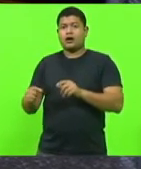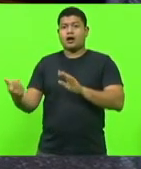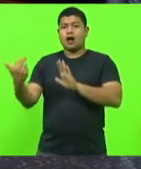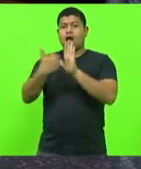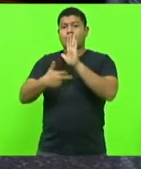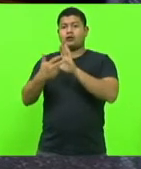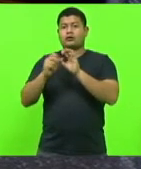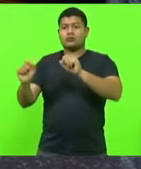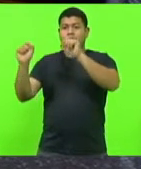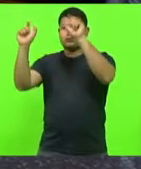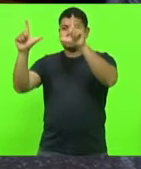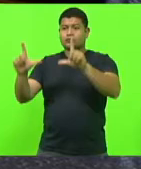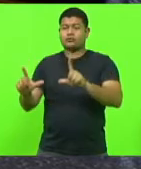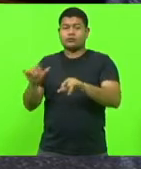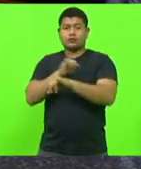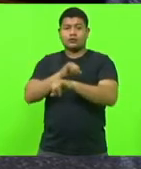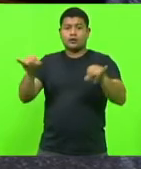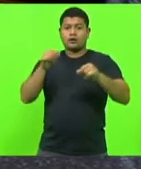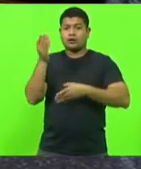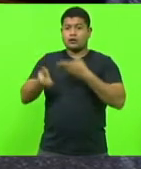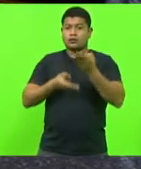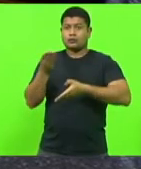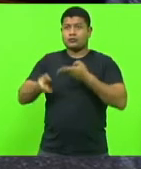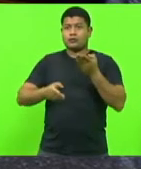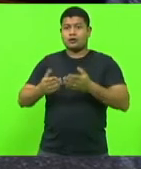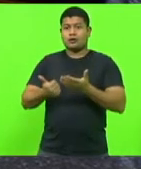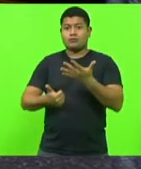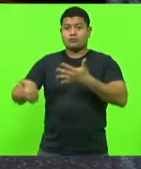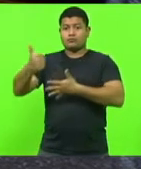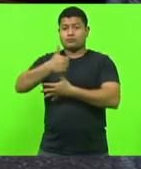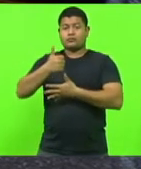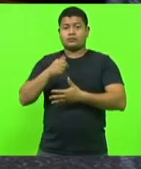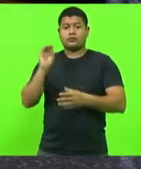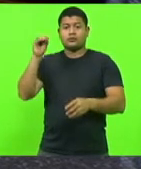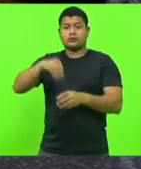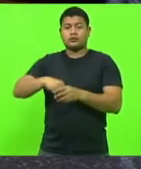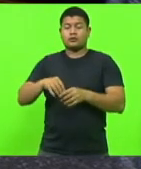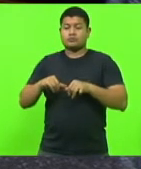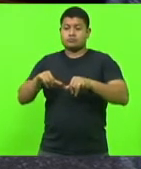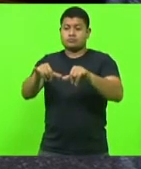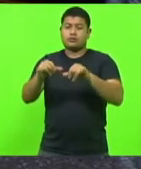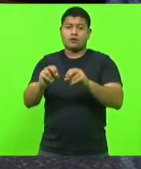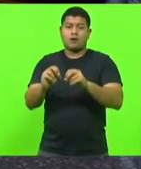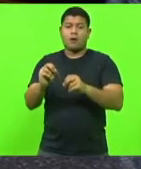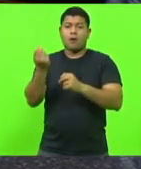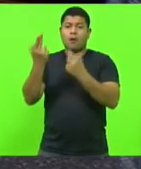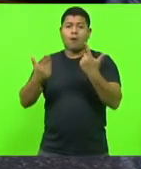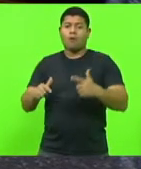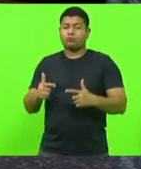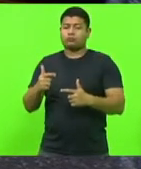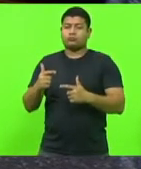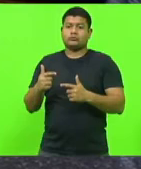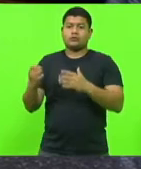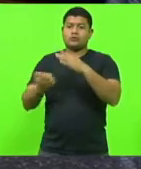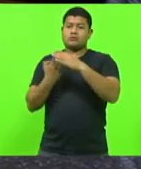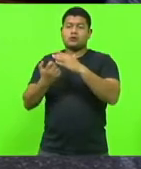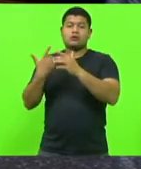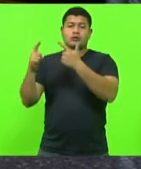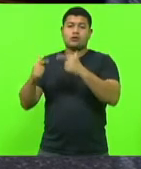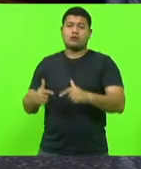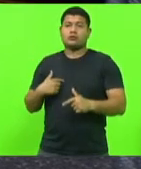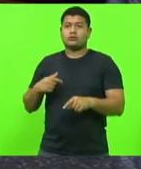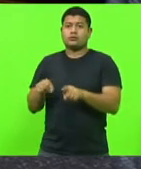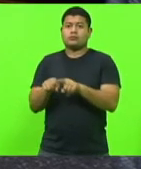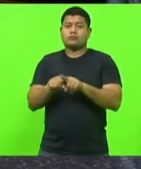avisos de atendimento prioritários nos estabelecimentos ou empresas públicas e privadas, inclusive concessionários do